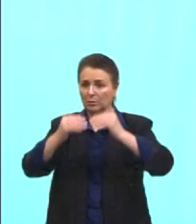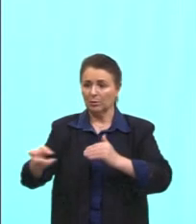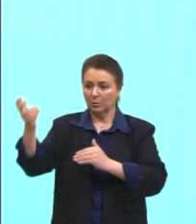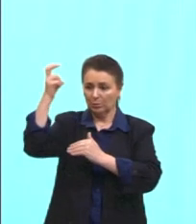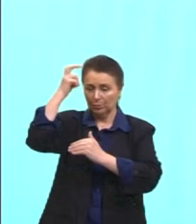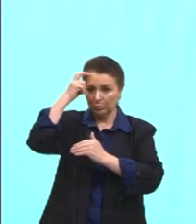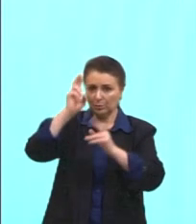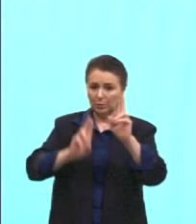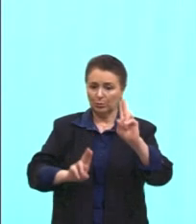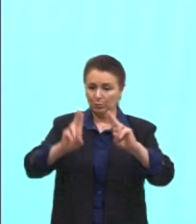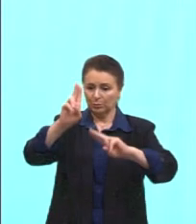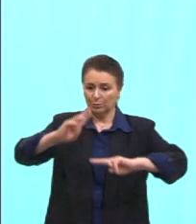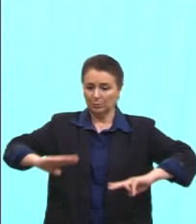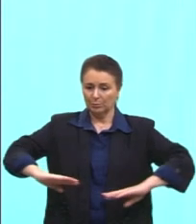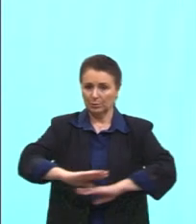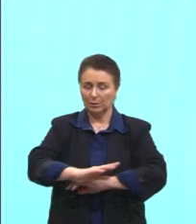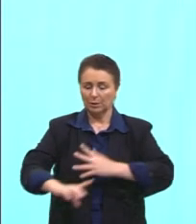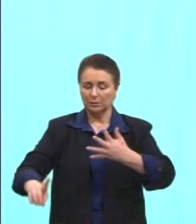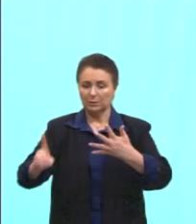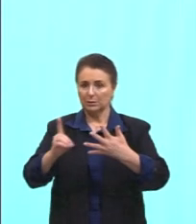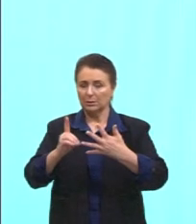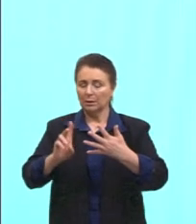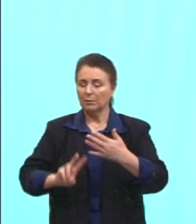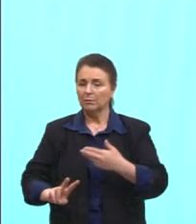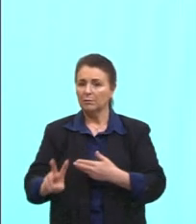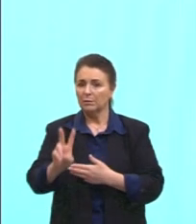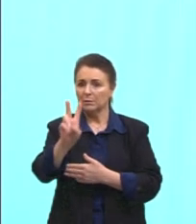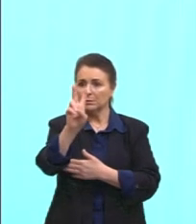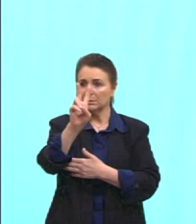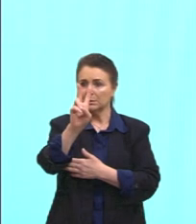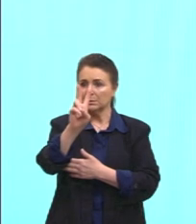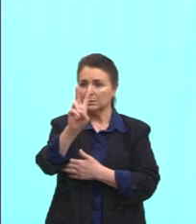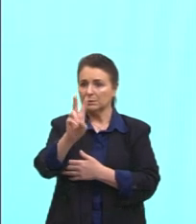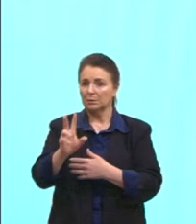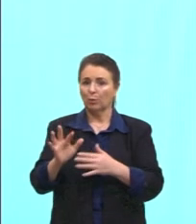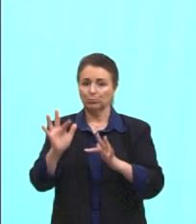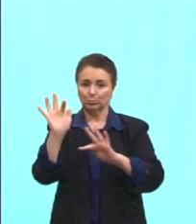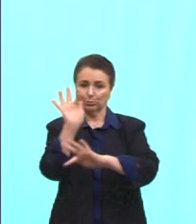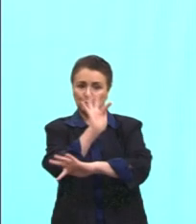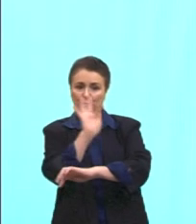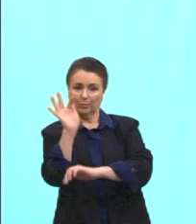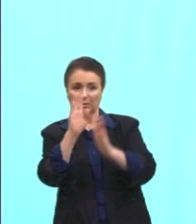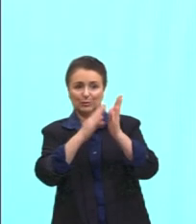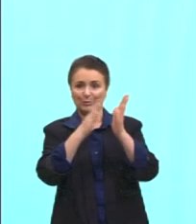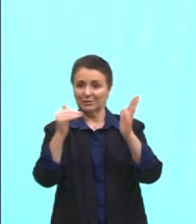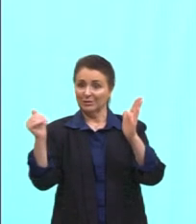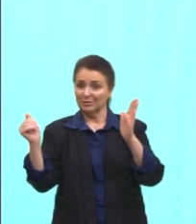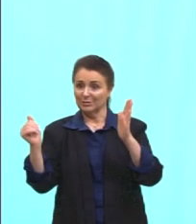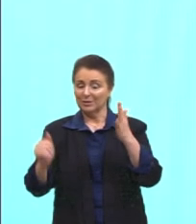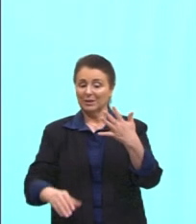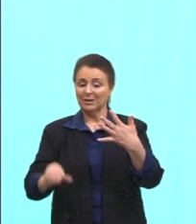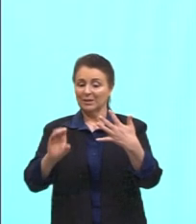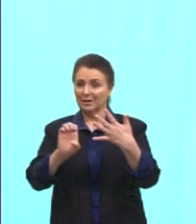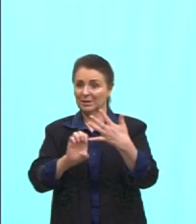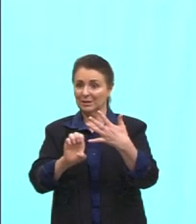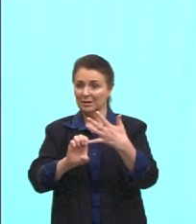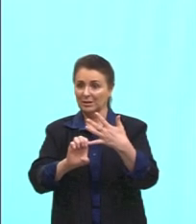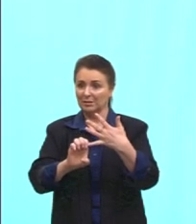urbanas, D, valorização dos formalismos estéticos e